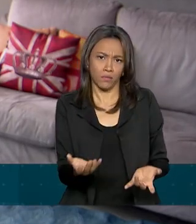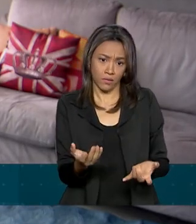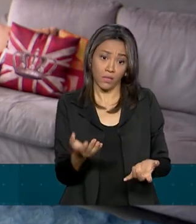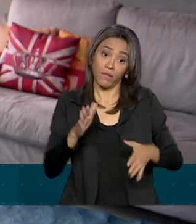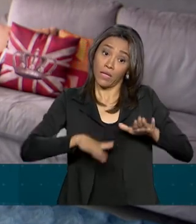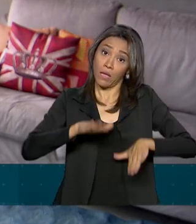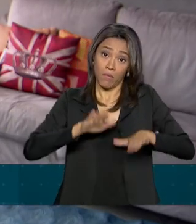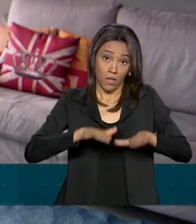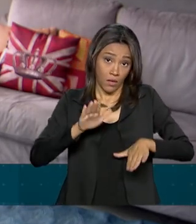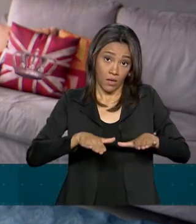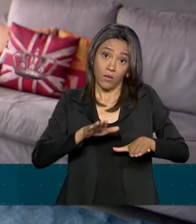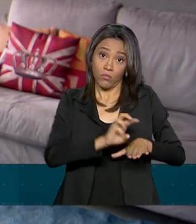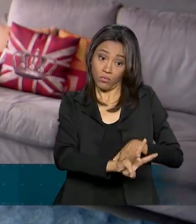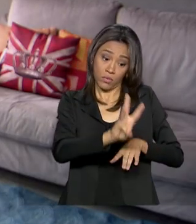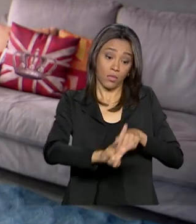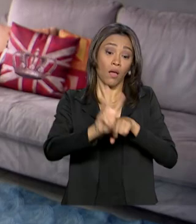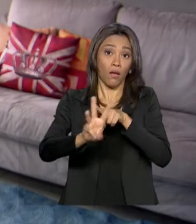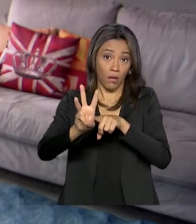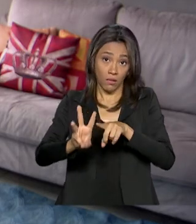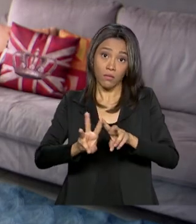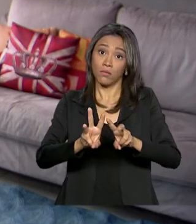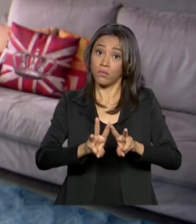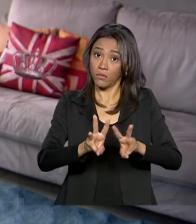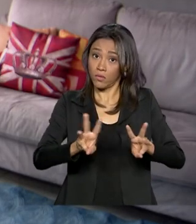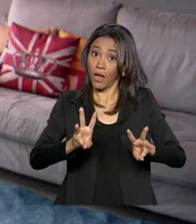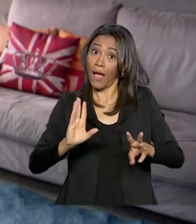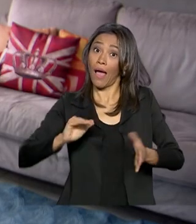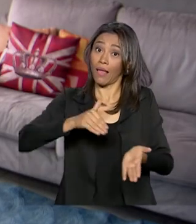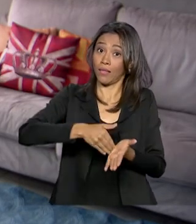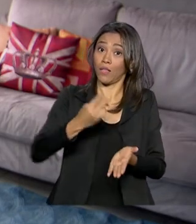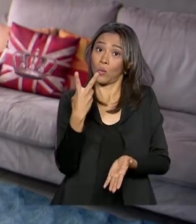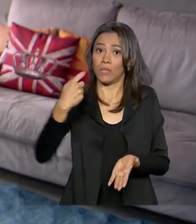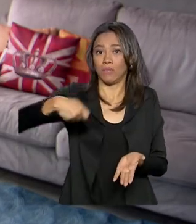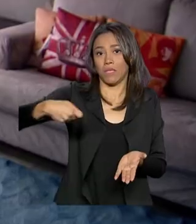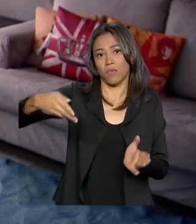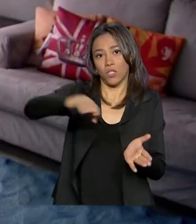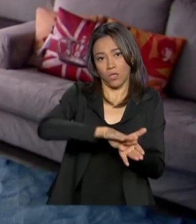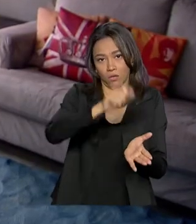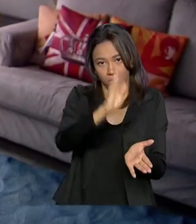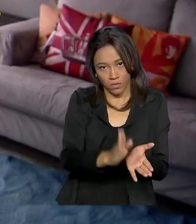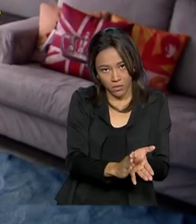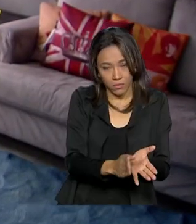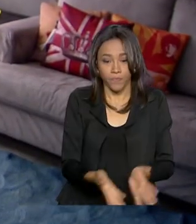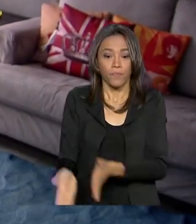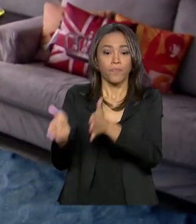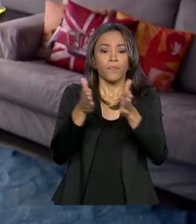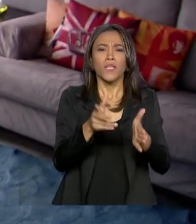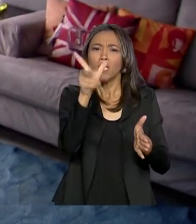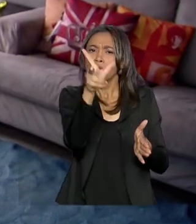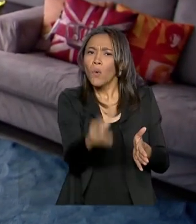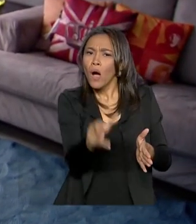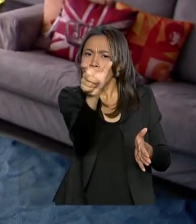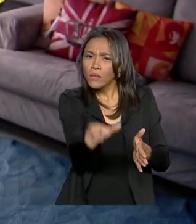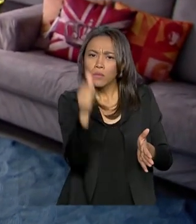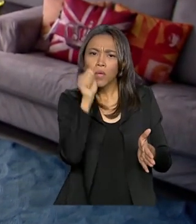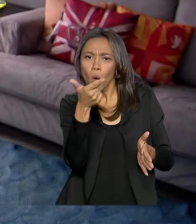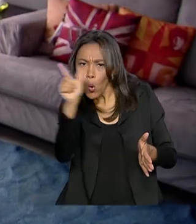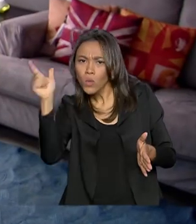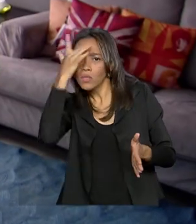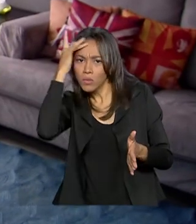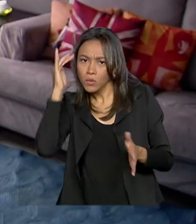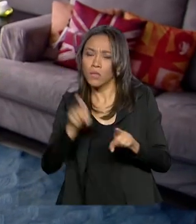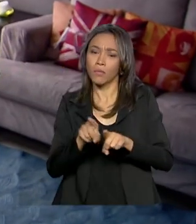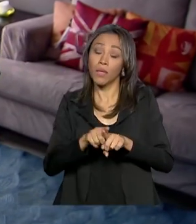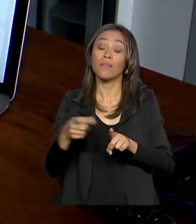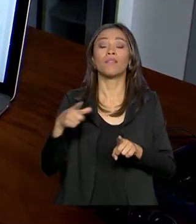dependendo do site que a gente compra, leva até dois meses, pode levar para chegar. Agora, compradores como Andréia vão ter que se adaptar a uma